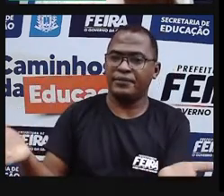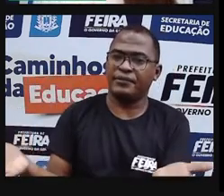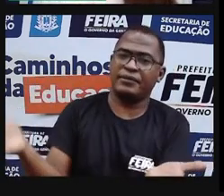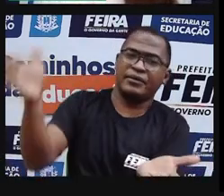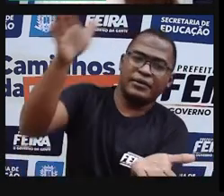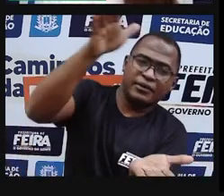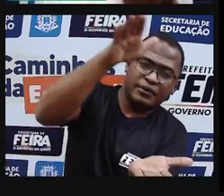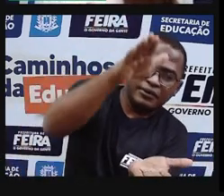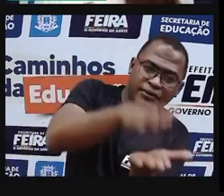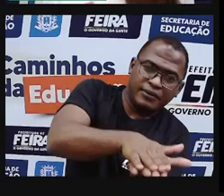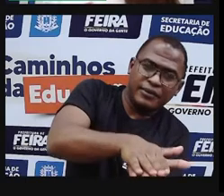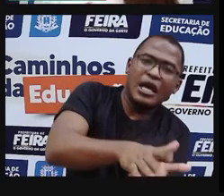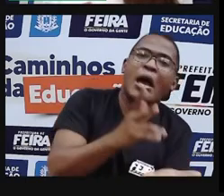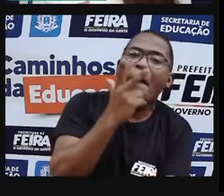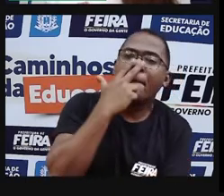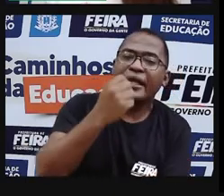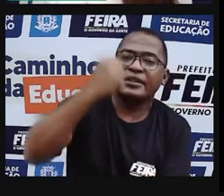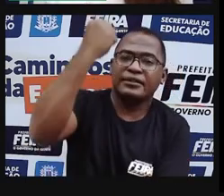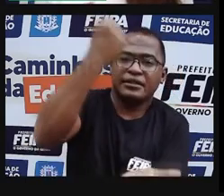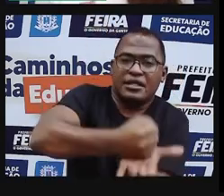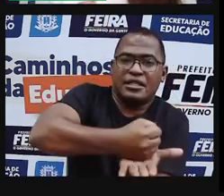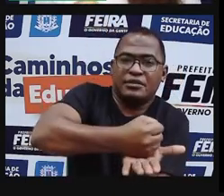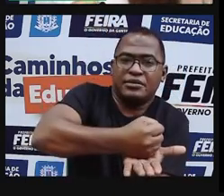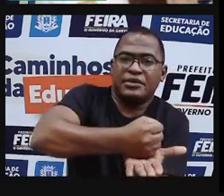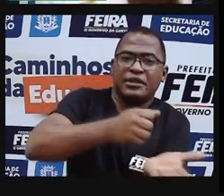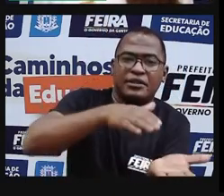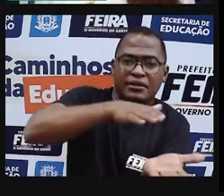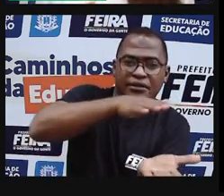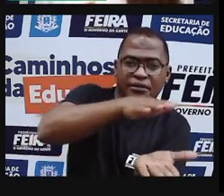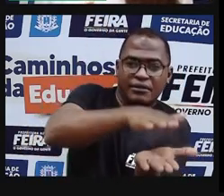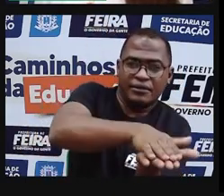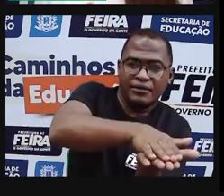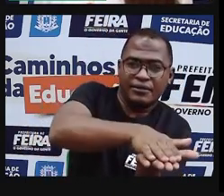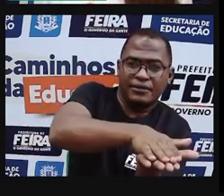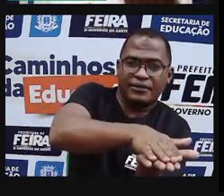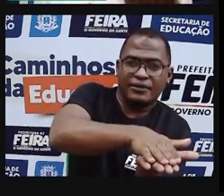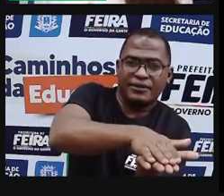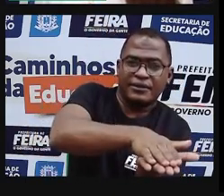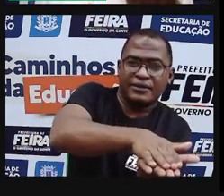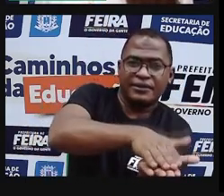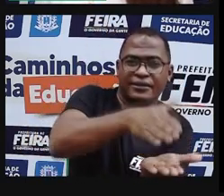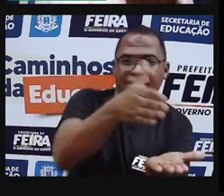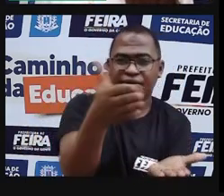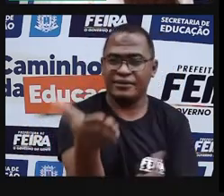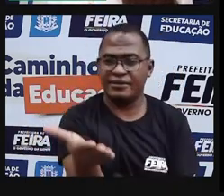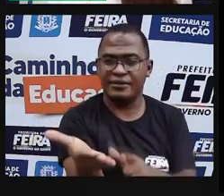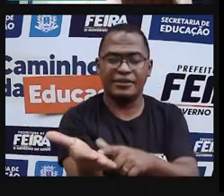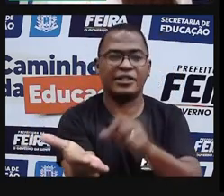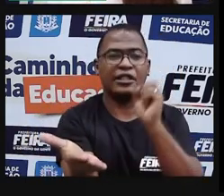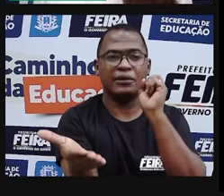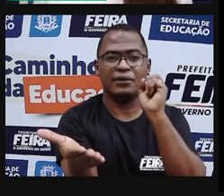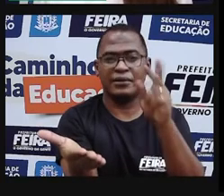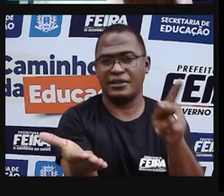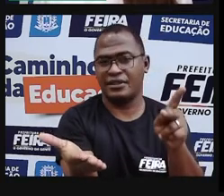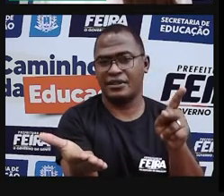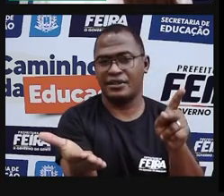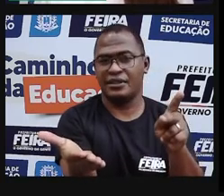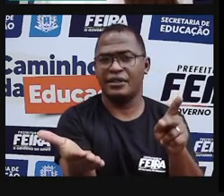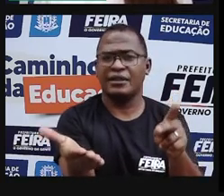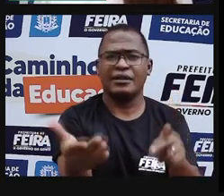carimbo no papel, né? Esse método é quase rudimentar, né? De produção, porque é